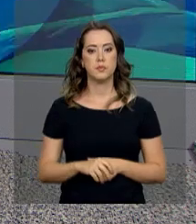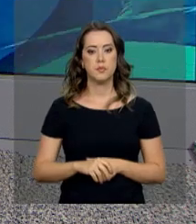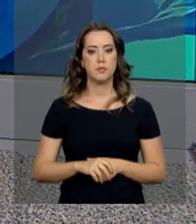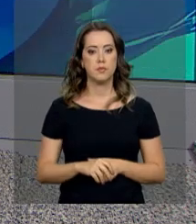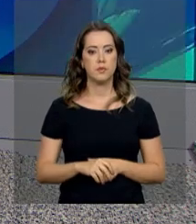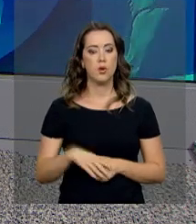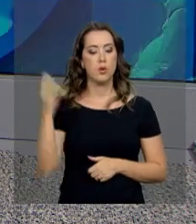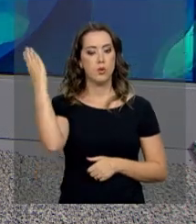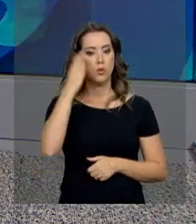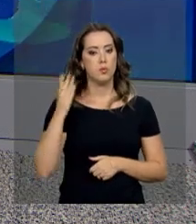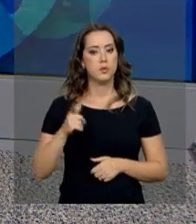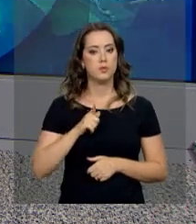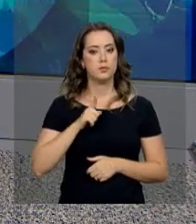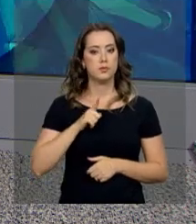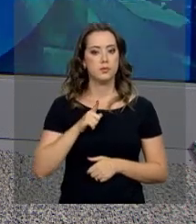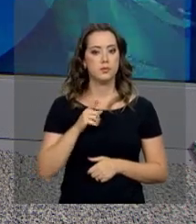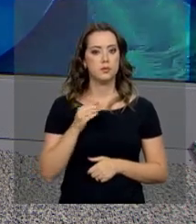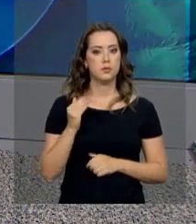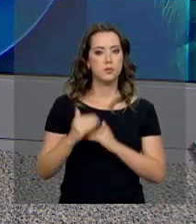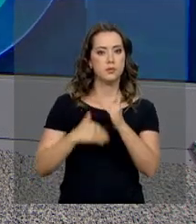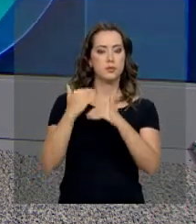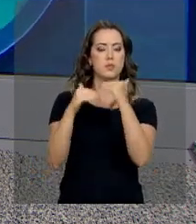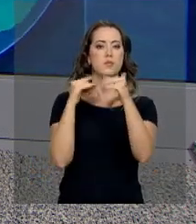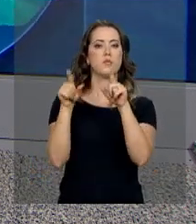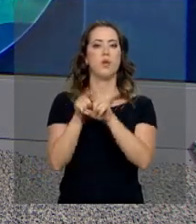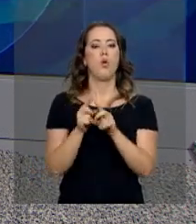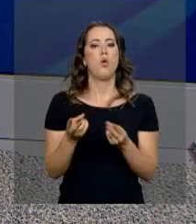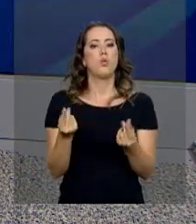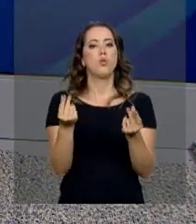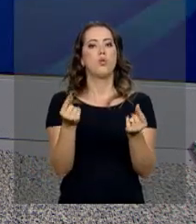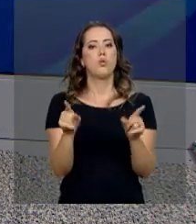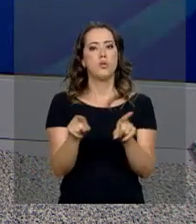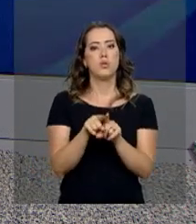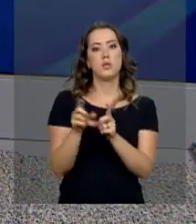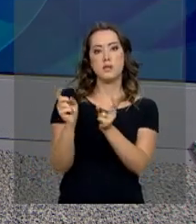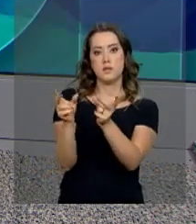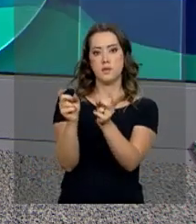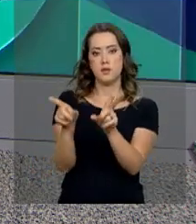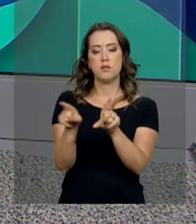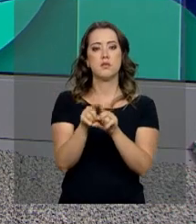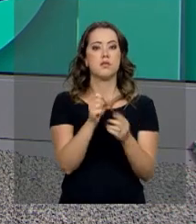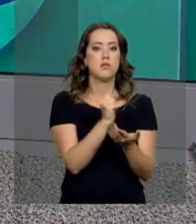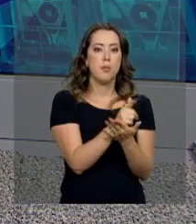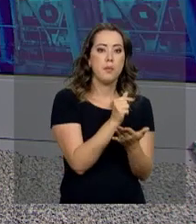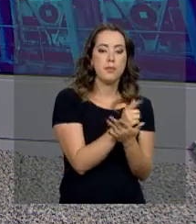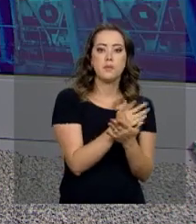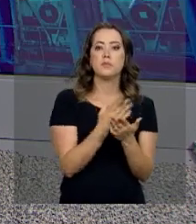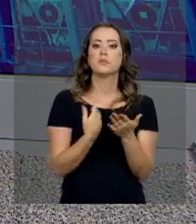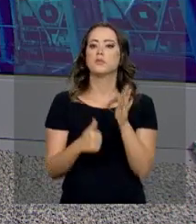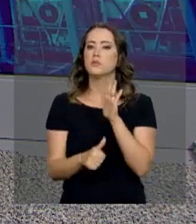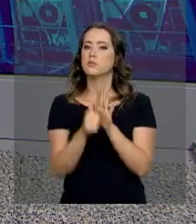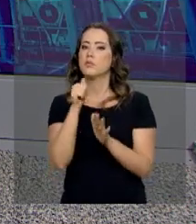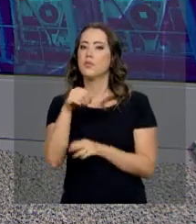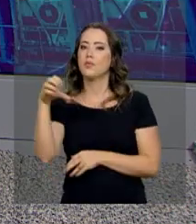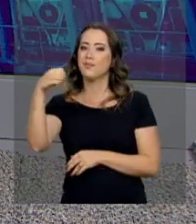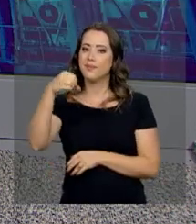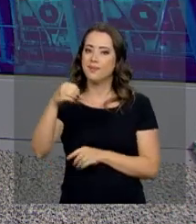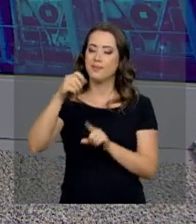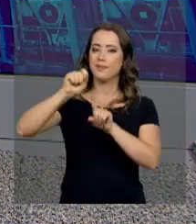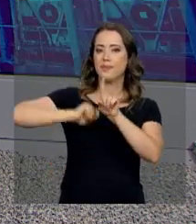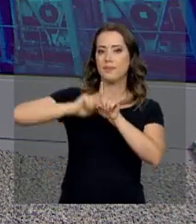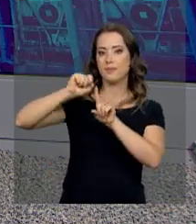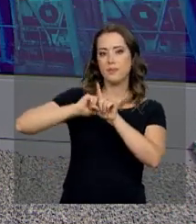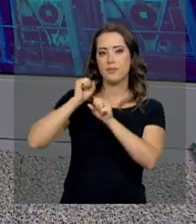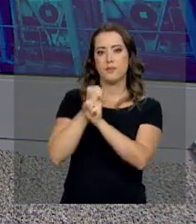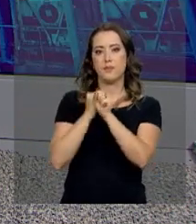O Brasil registrou crescimento no valor tanto das exportações quanto das importações nos primeiros nove meses